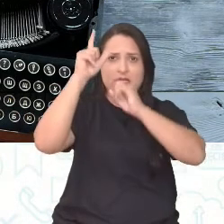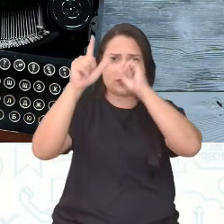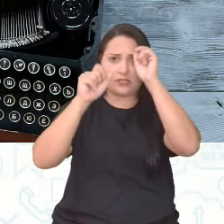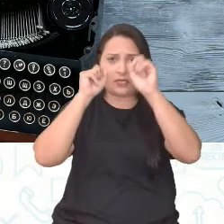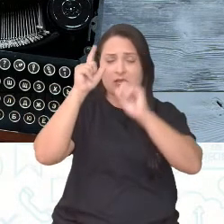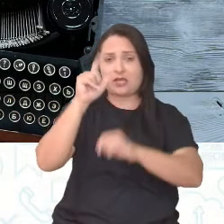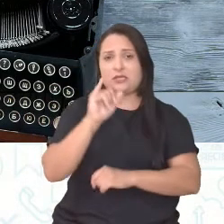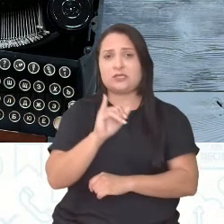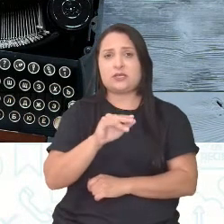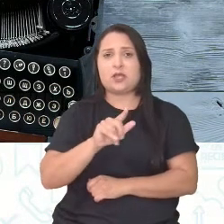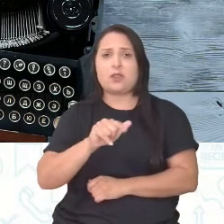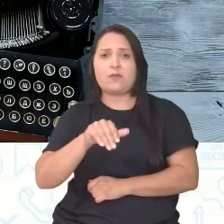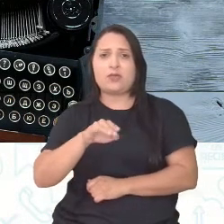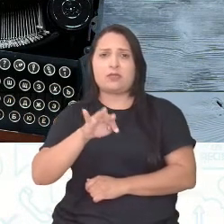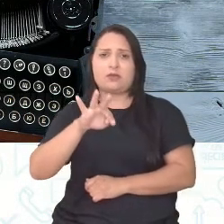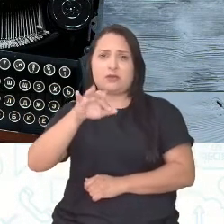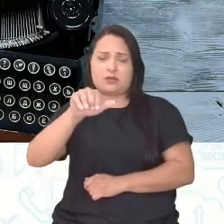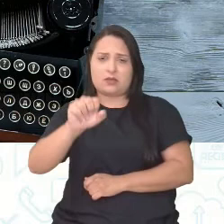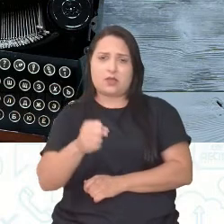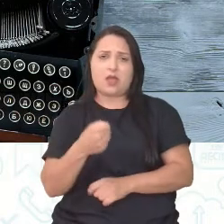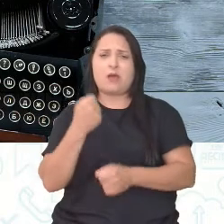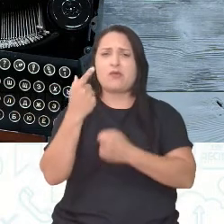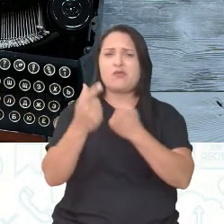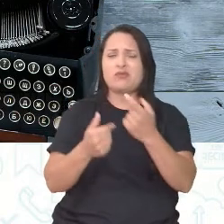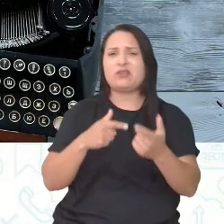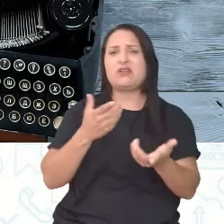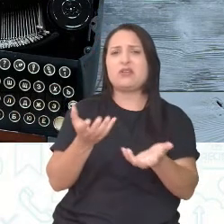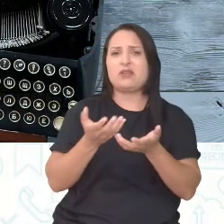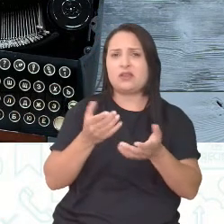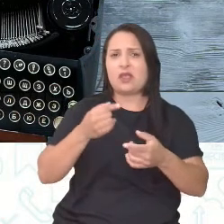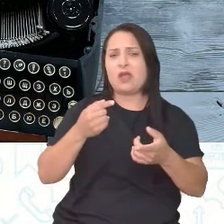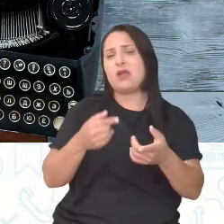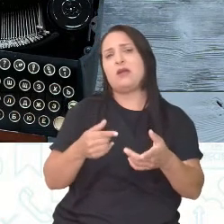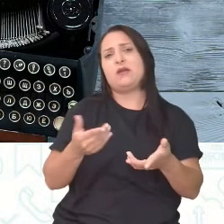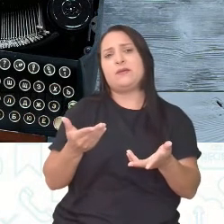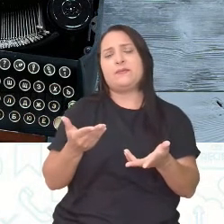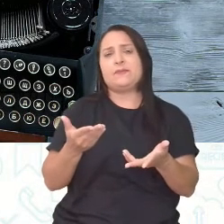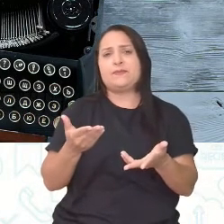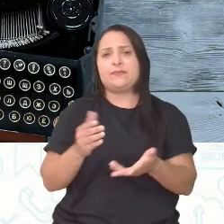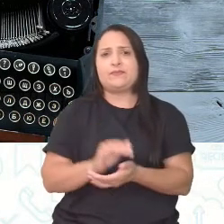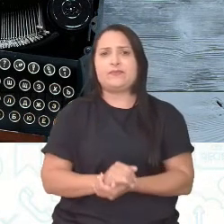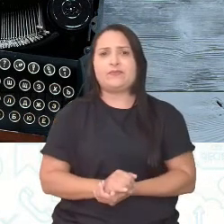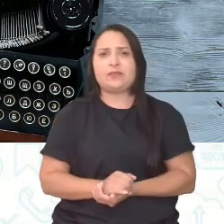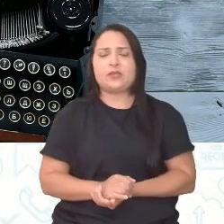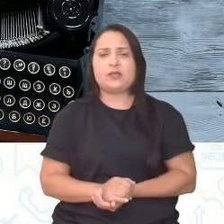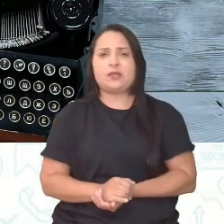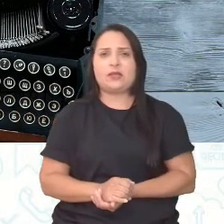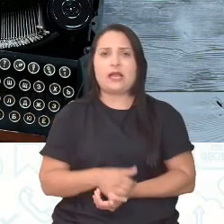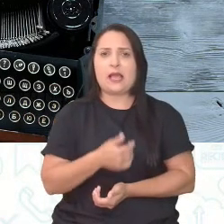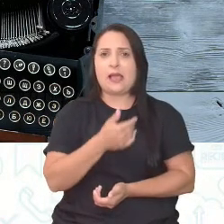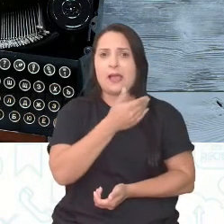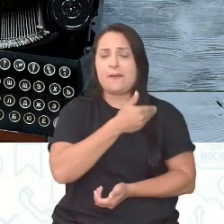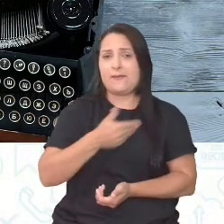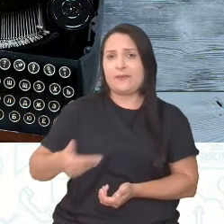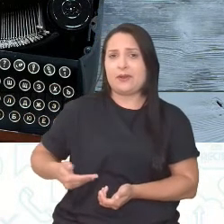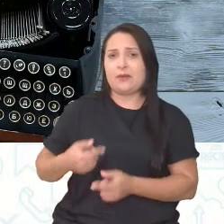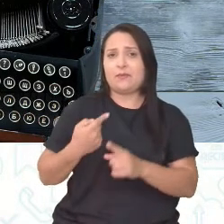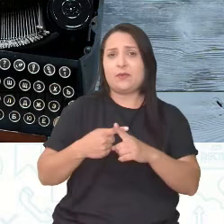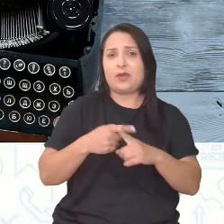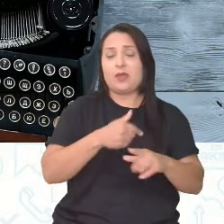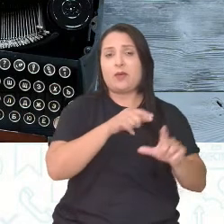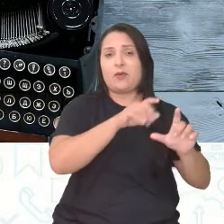iluministas. Alguns radicais reivindicavam uma república. Porque a gente sabe que mesmo depois que o Brasil foi